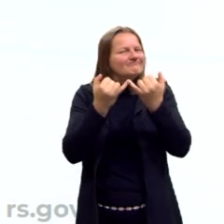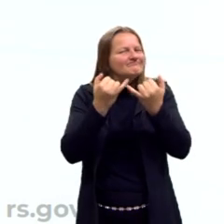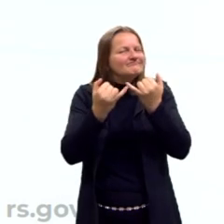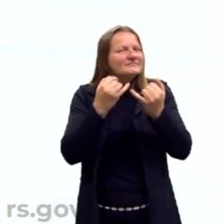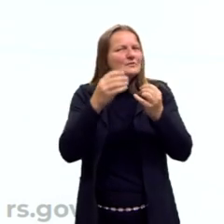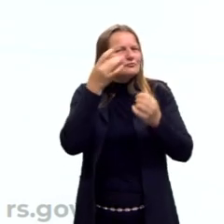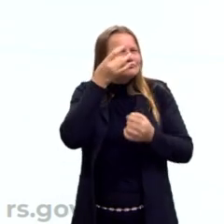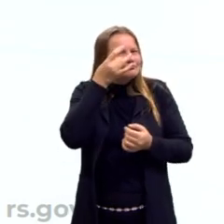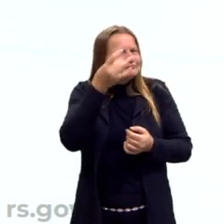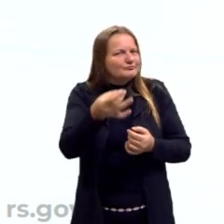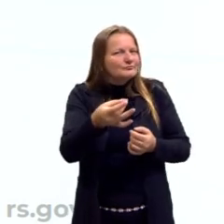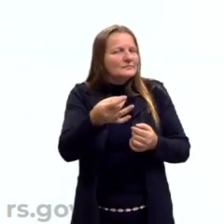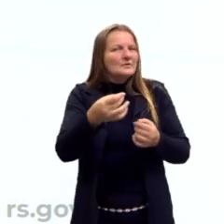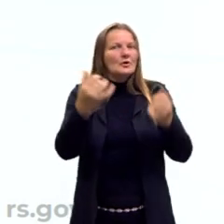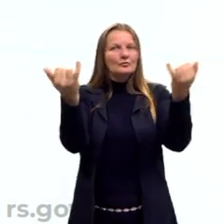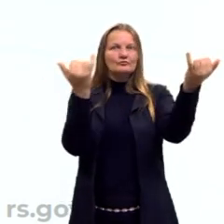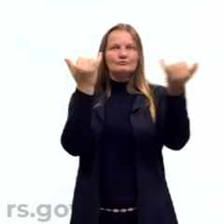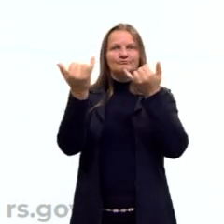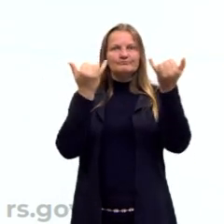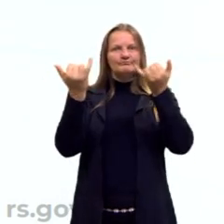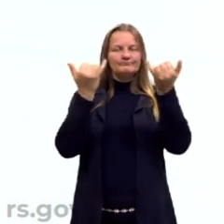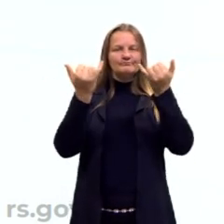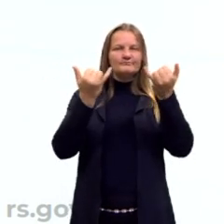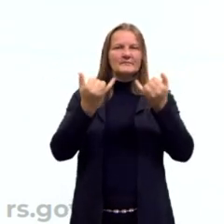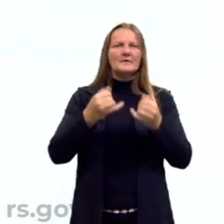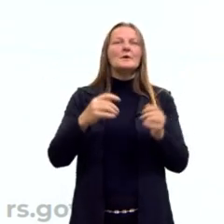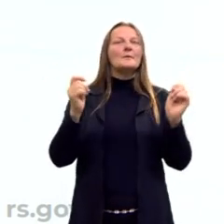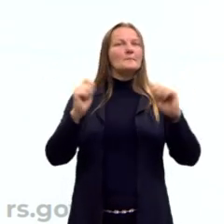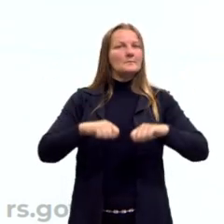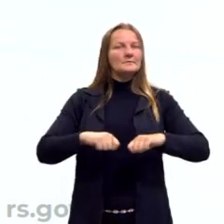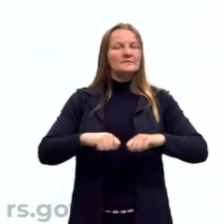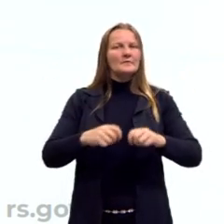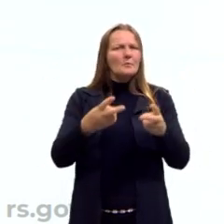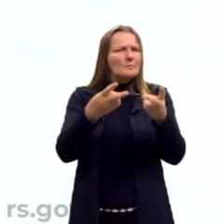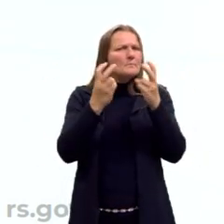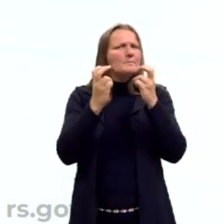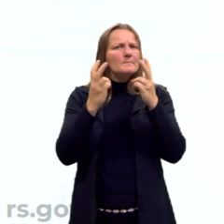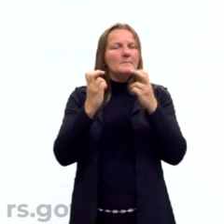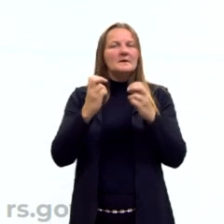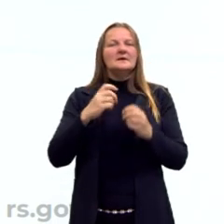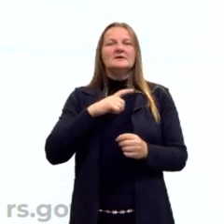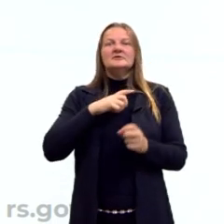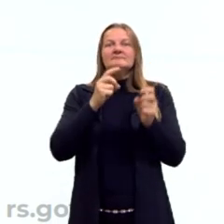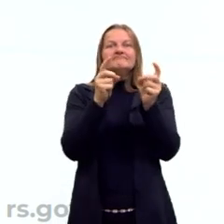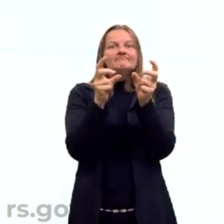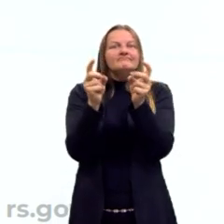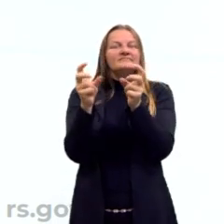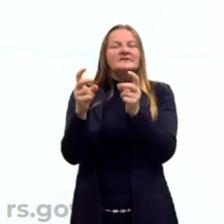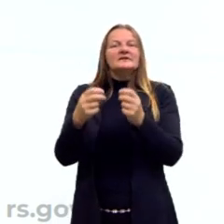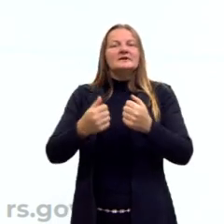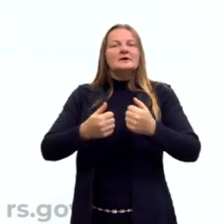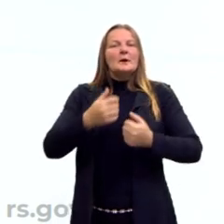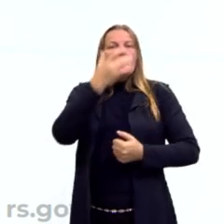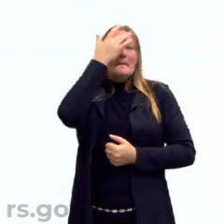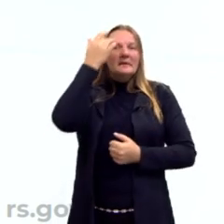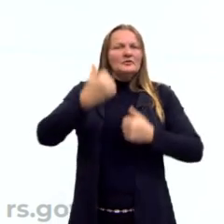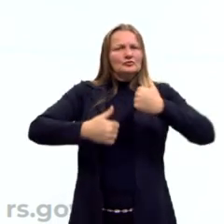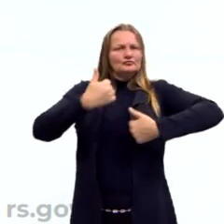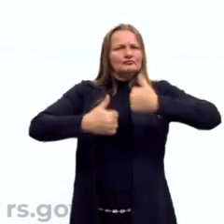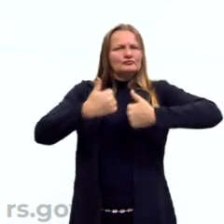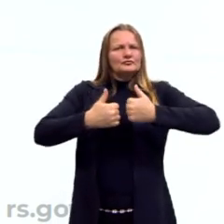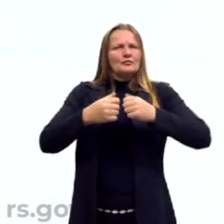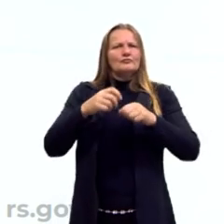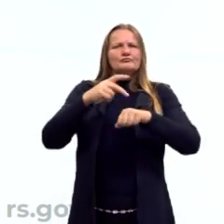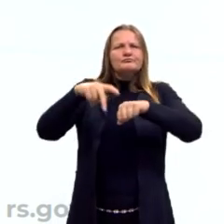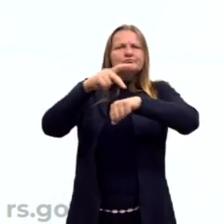prestar atenção nos noticiários, possivelmente notaremos a venda de um jogador para um clube estrangeiro, muito